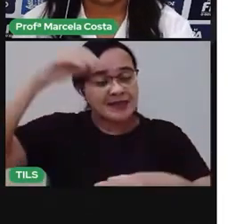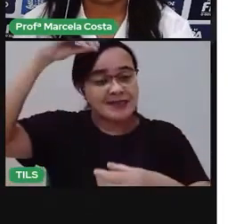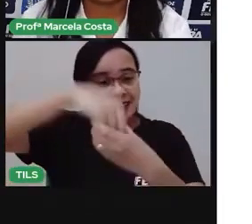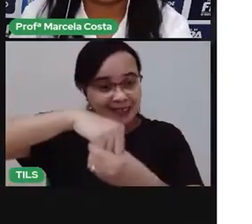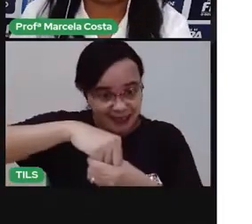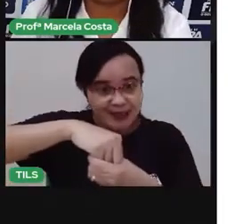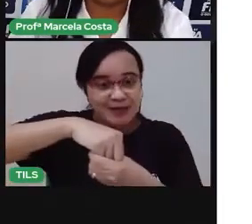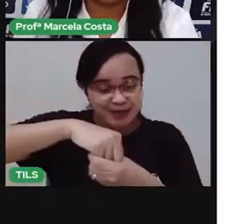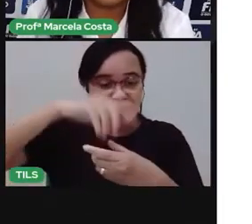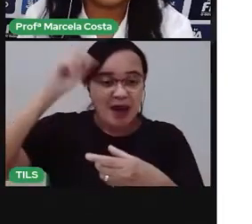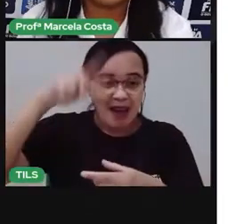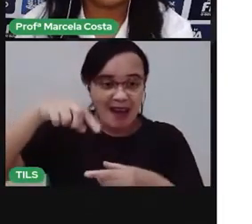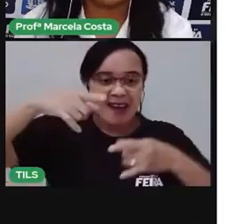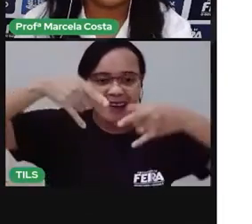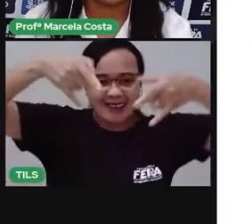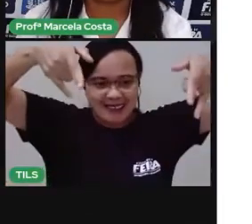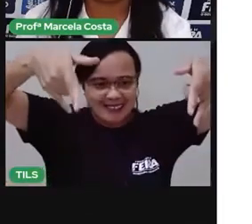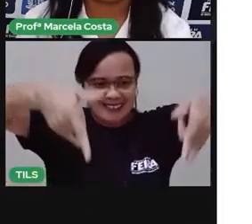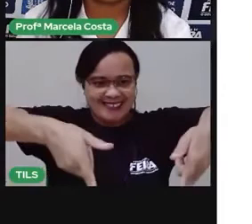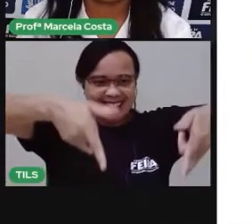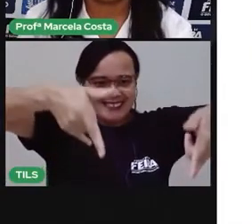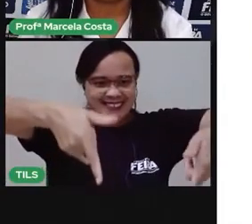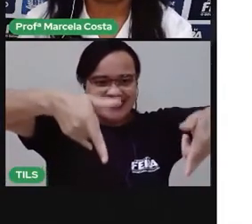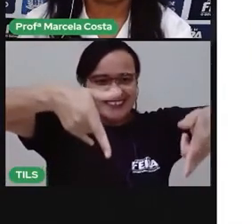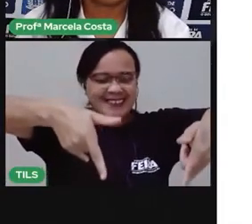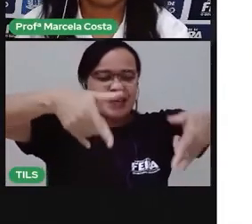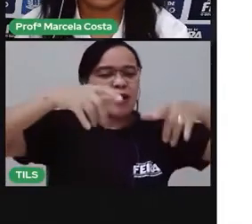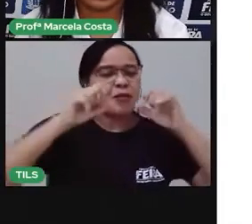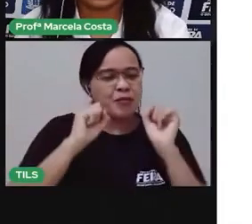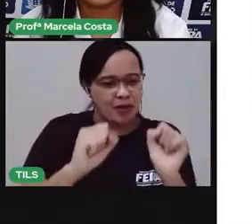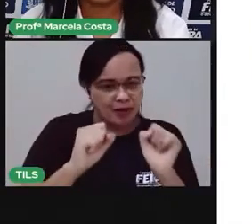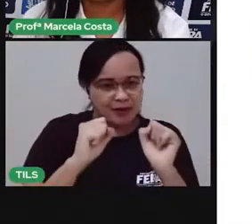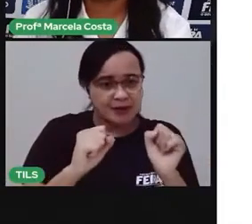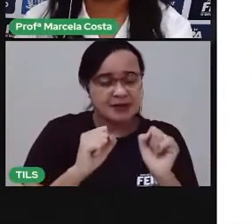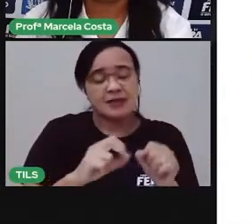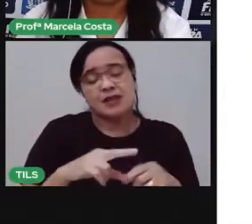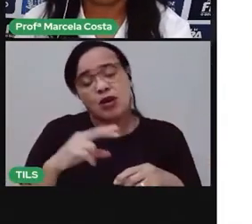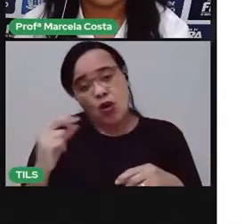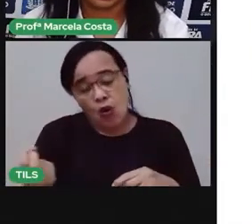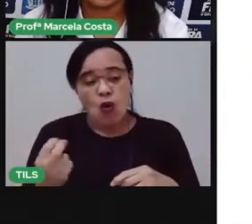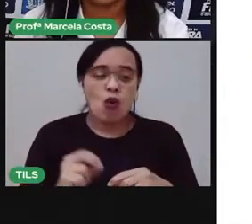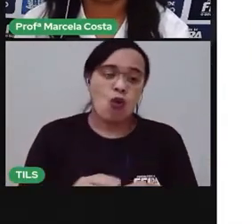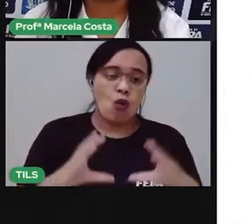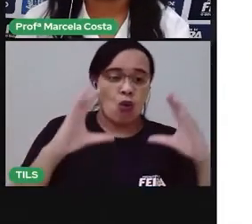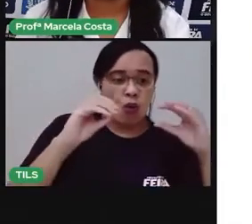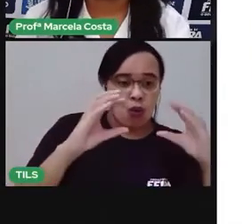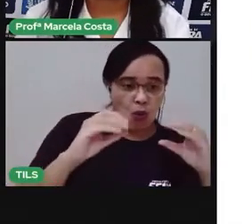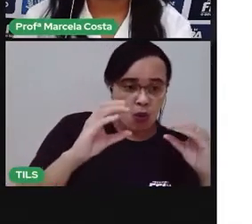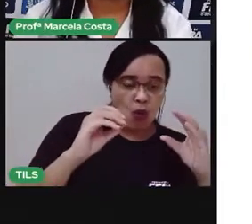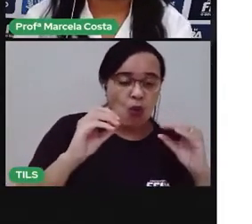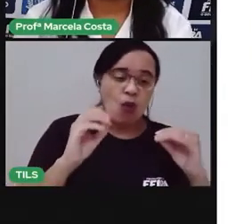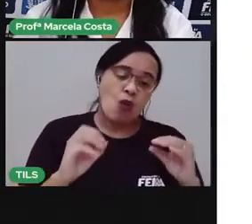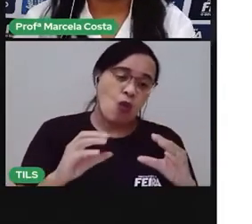Essa cama pode ser uma cama mesmo, pode ser um sofá-cama, um colchão.